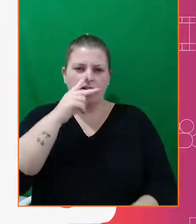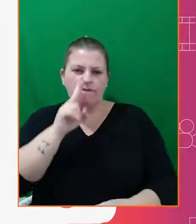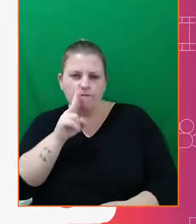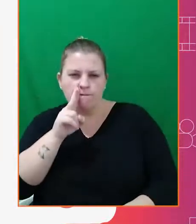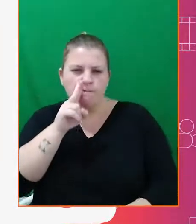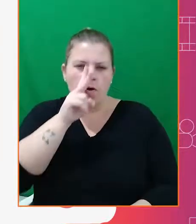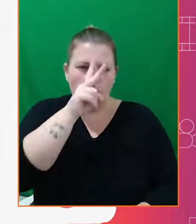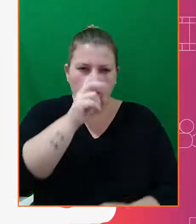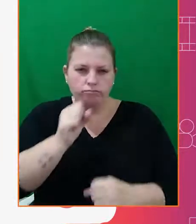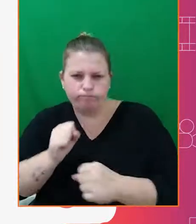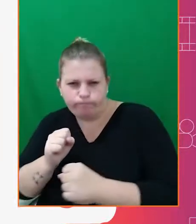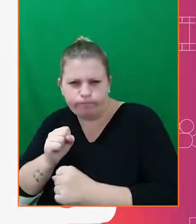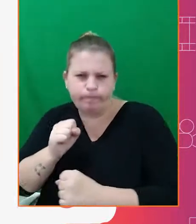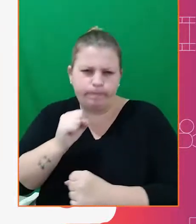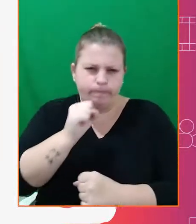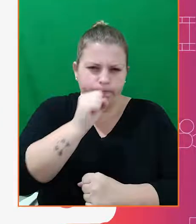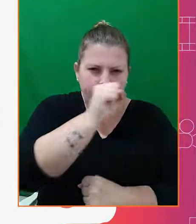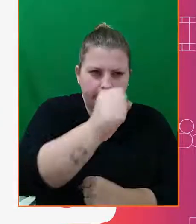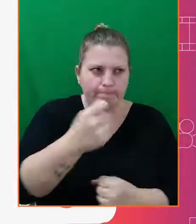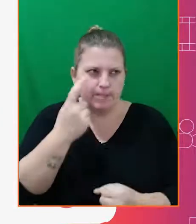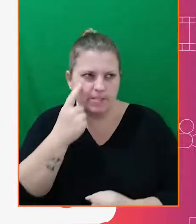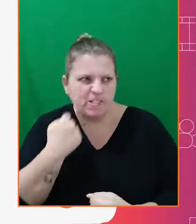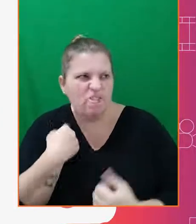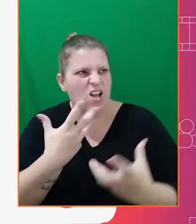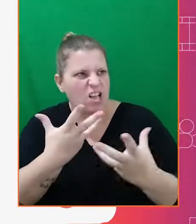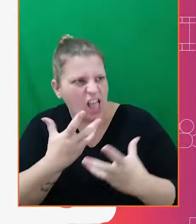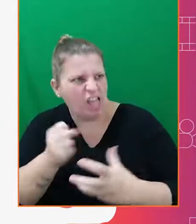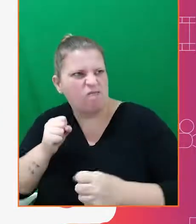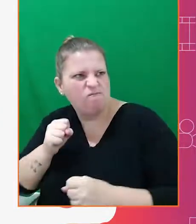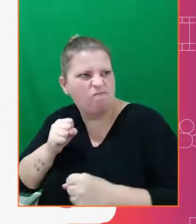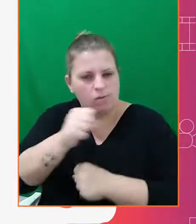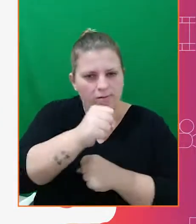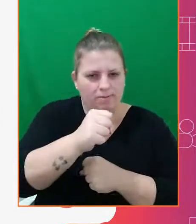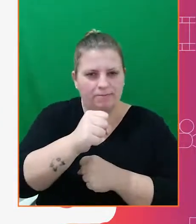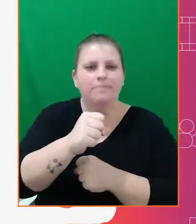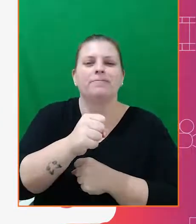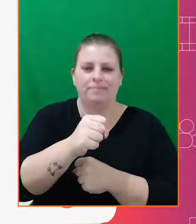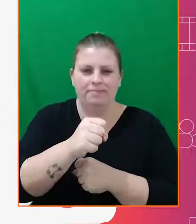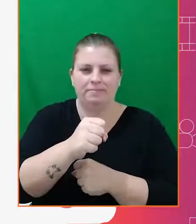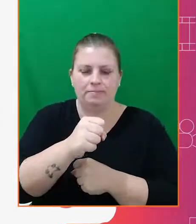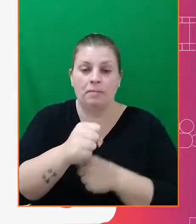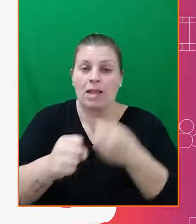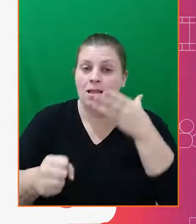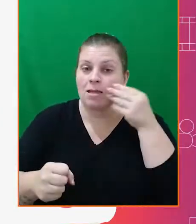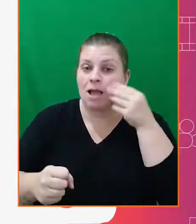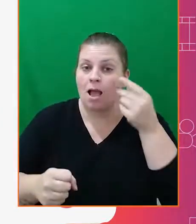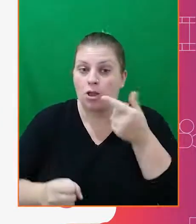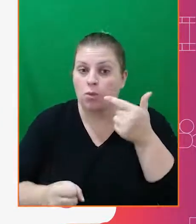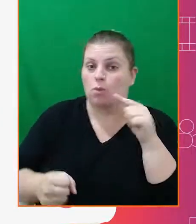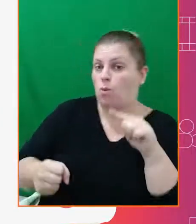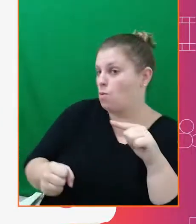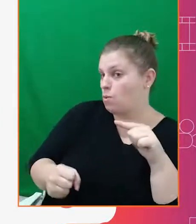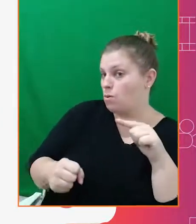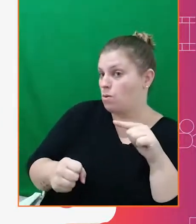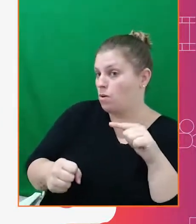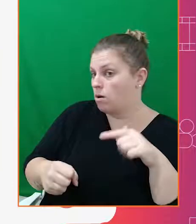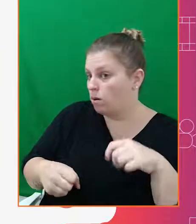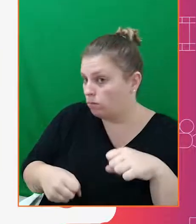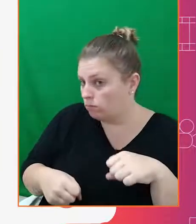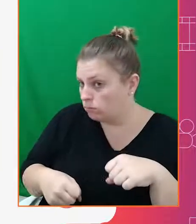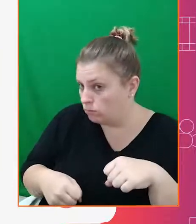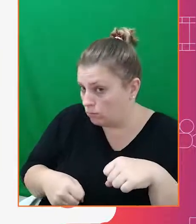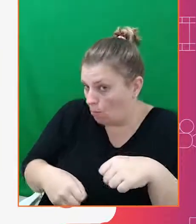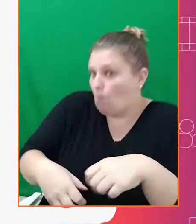impulso, que ele pensou na ação para fazê-la. Já o gato que está recebendo o soco